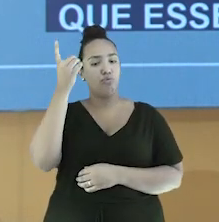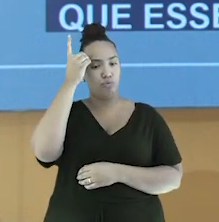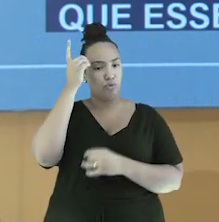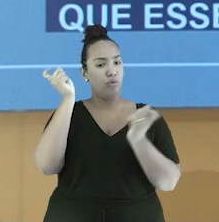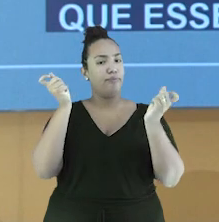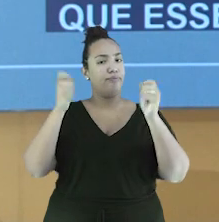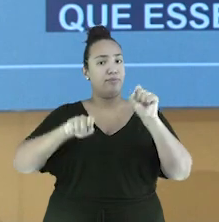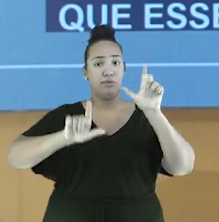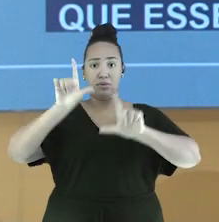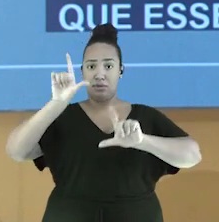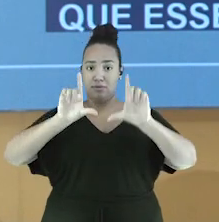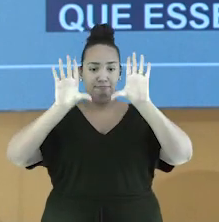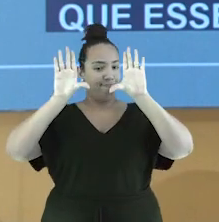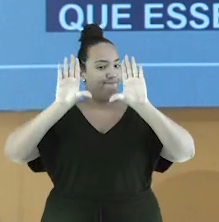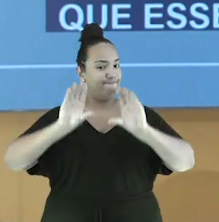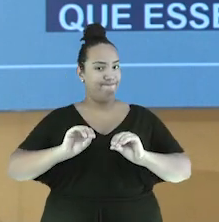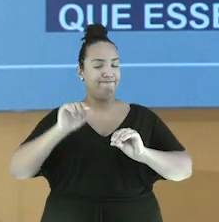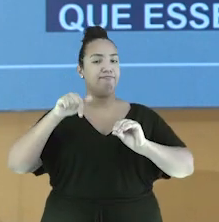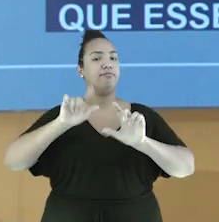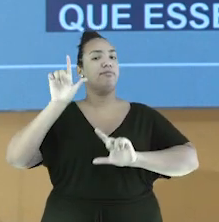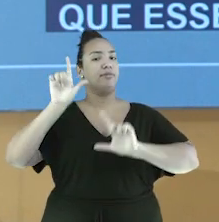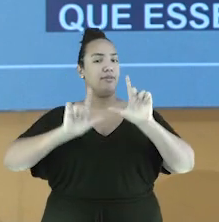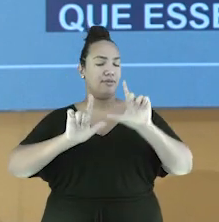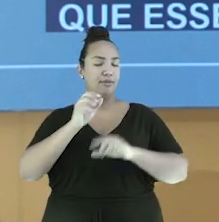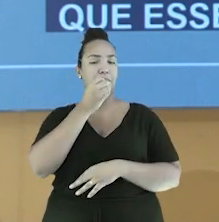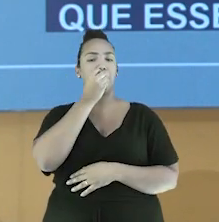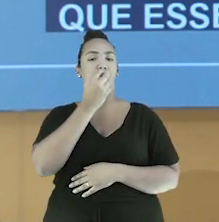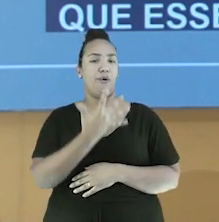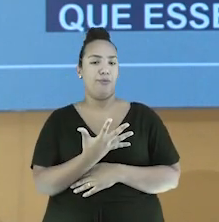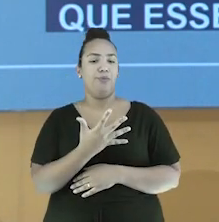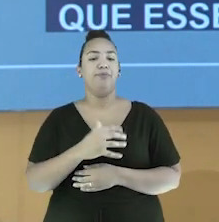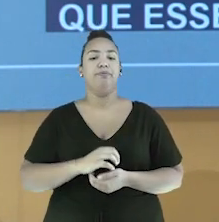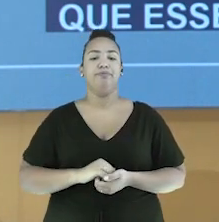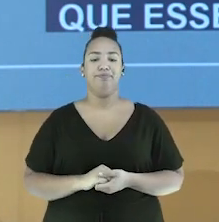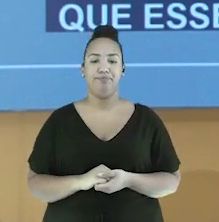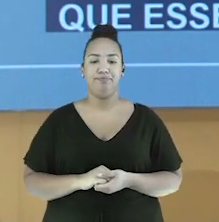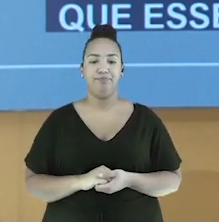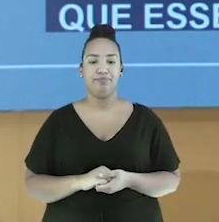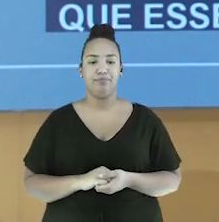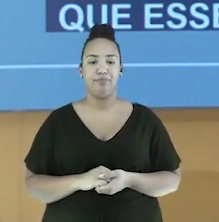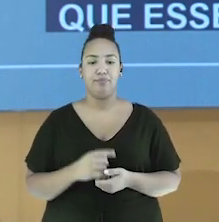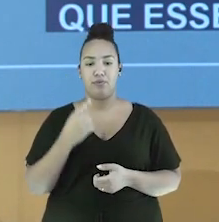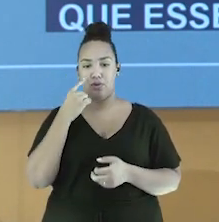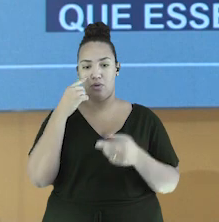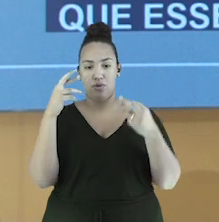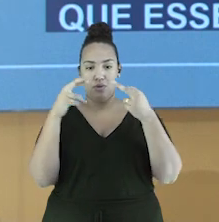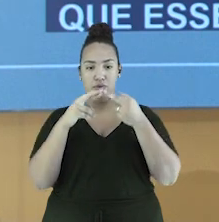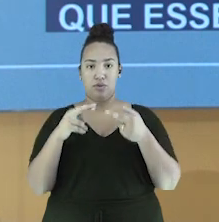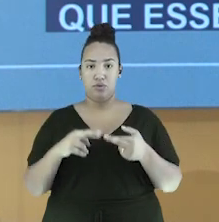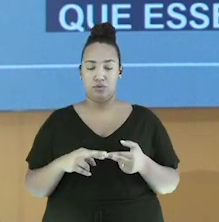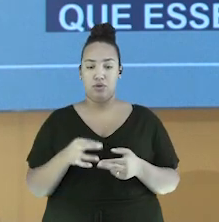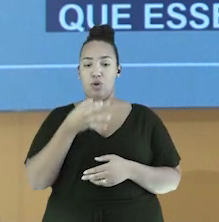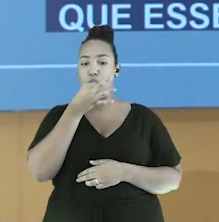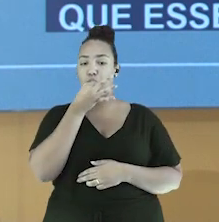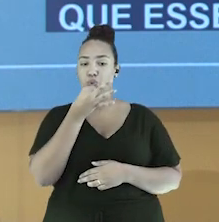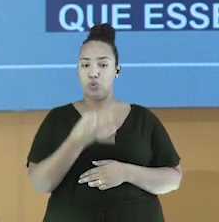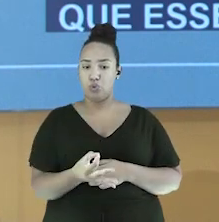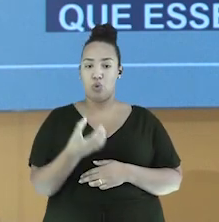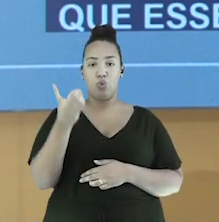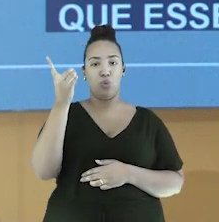desligue sua TV, que esse programa é do bom. Agora, note como é que a rima está, ó. Em som,